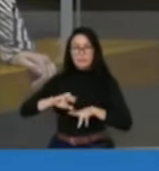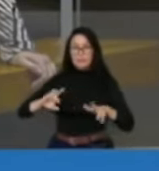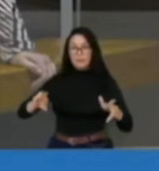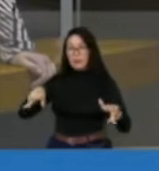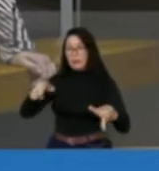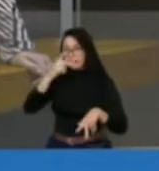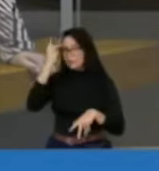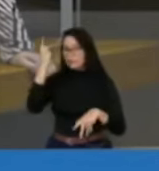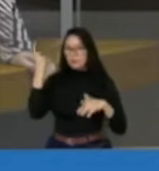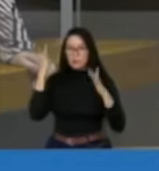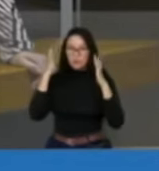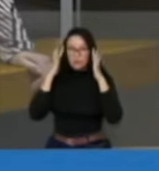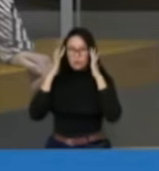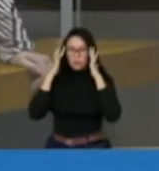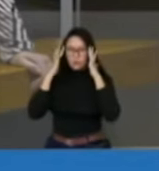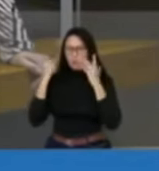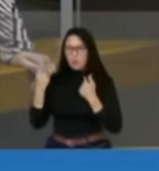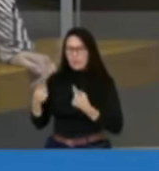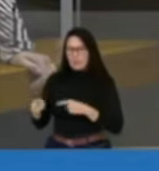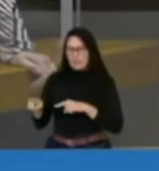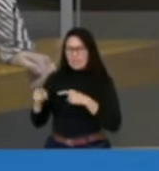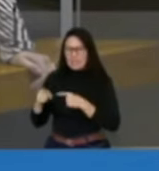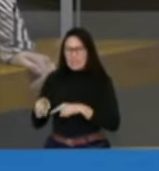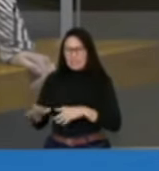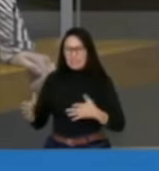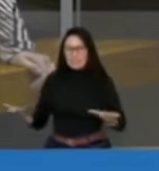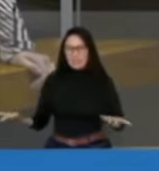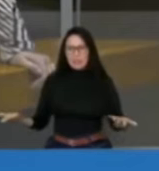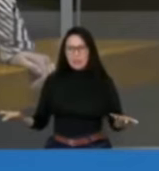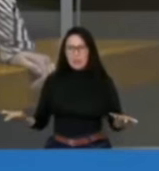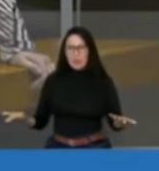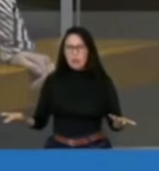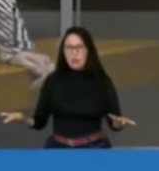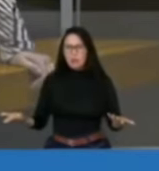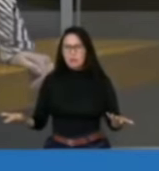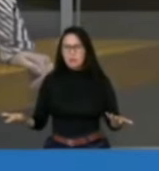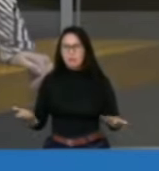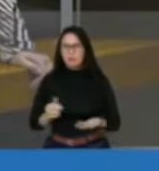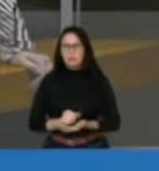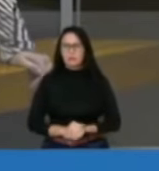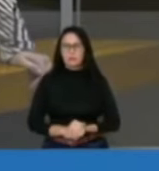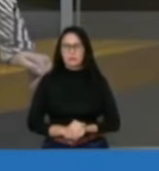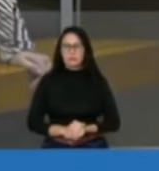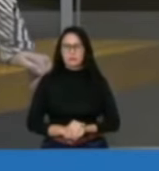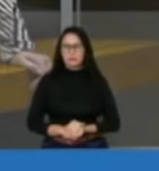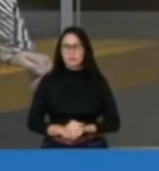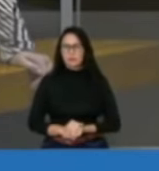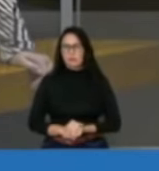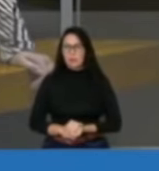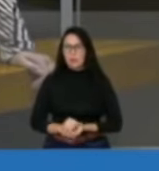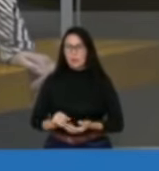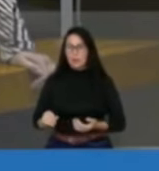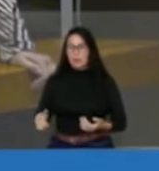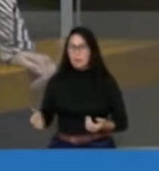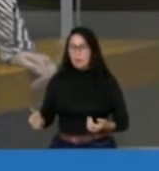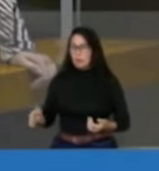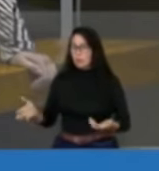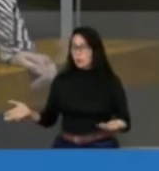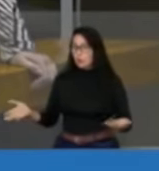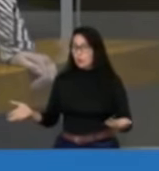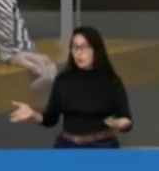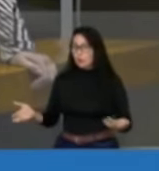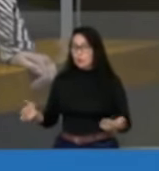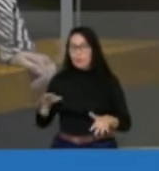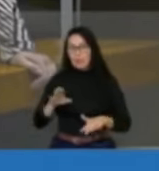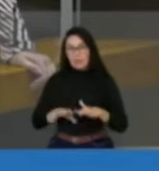é sim uma perseguição covarde que age nos porões do Supremo Tribunal Federal. Aliás, às vezes até